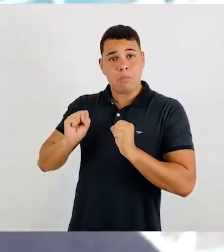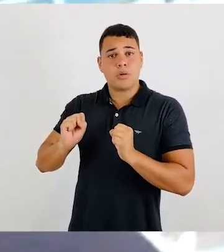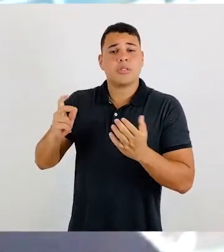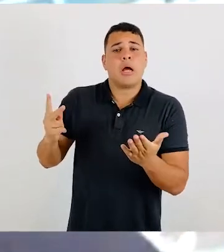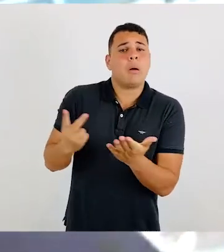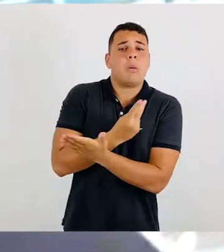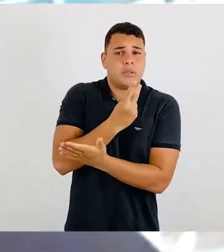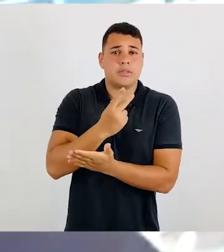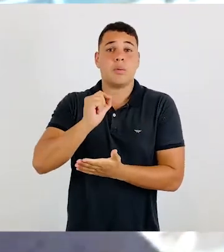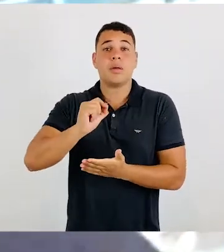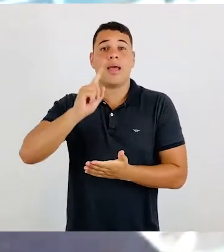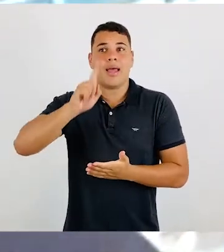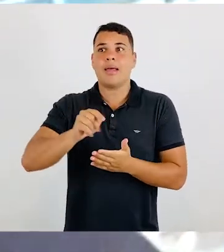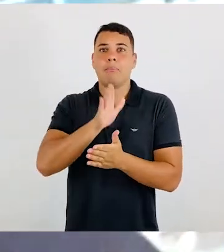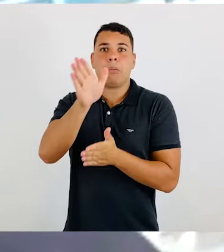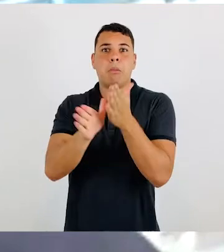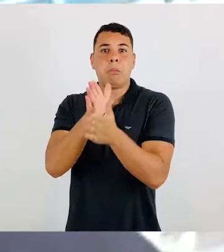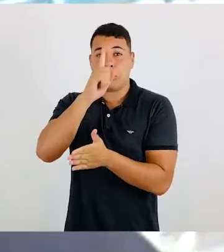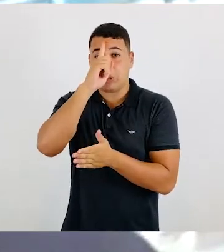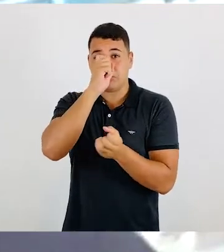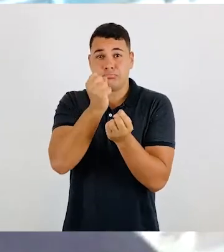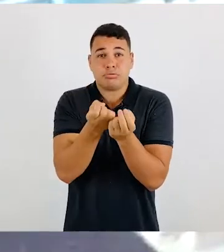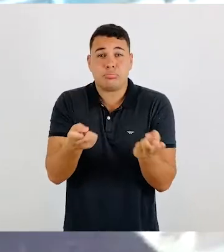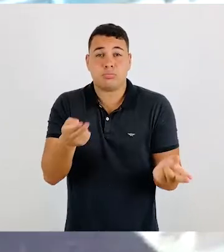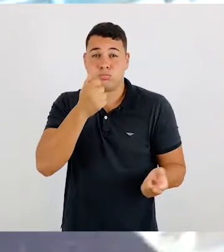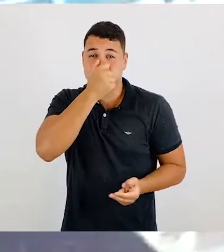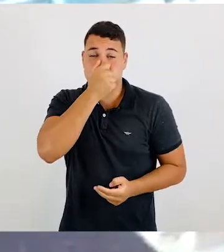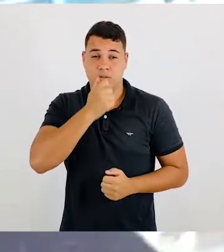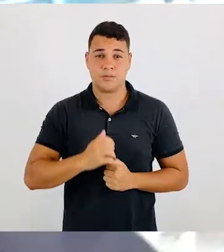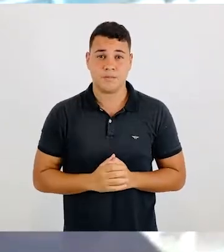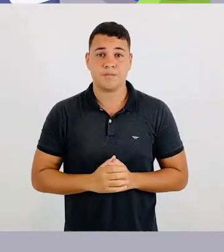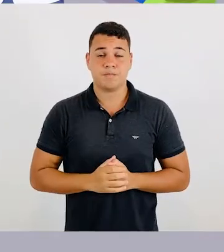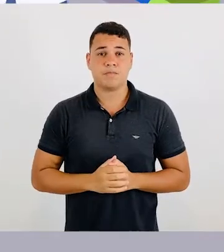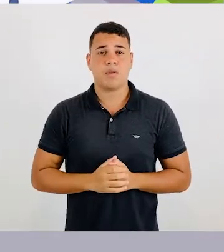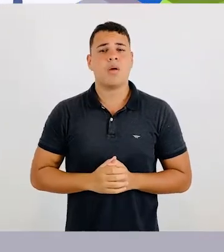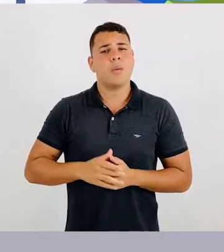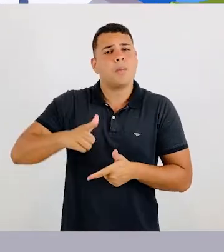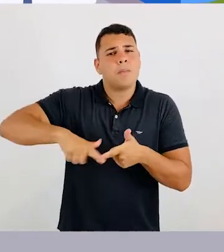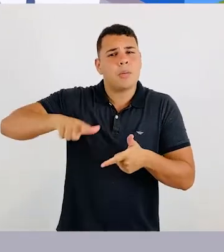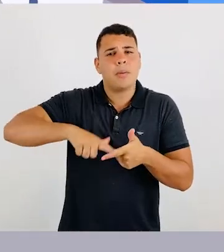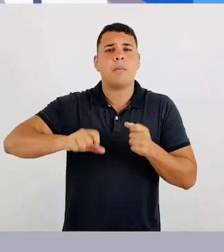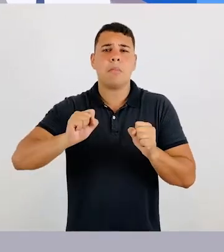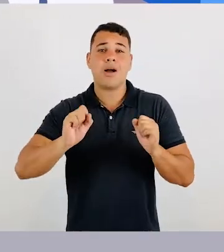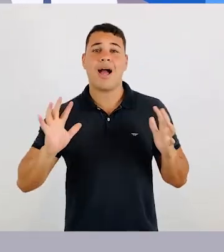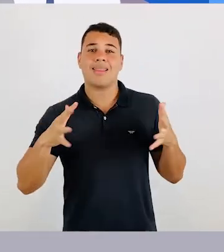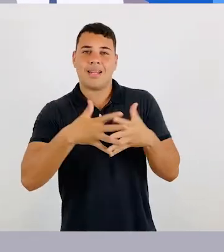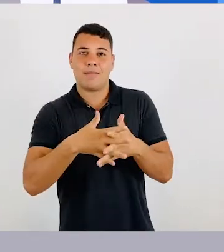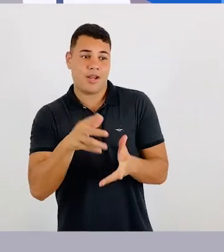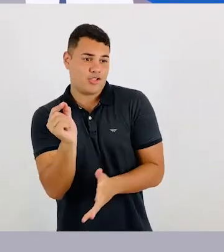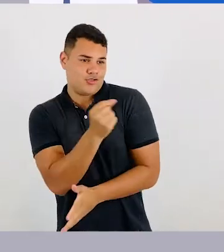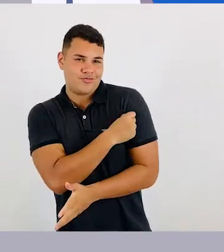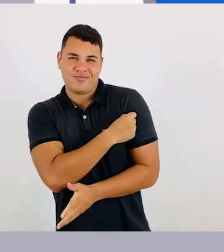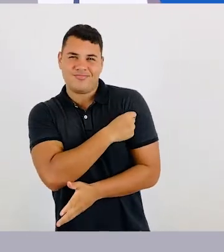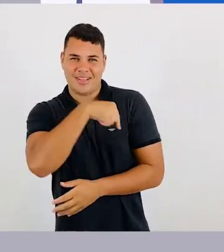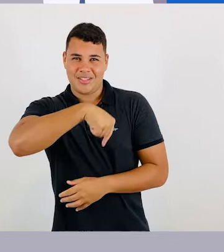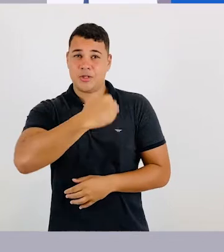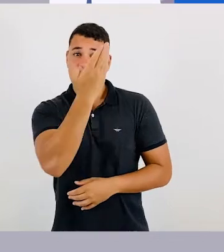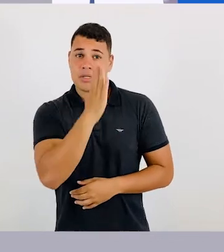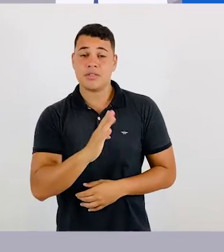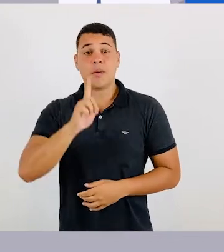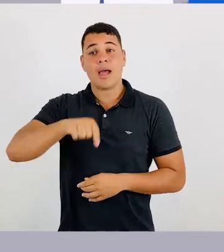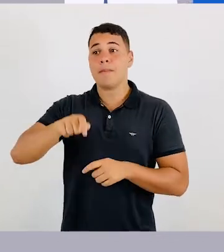pode sim trazer o nosso sistema de saúde ao colapso. Infelizmente, é isso que a gente não quer ver, né? Um dos fatores que dificultam a vacinação no Brasil